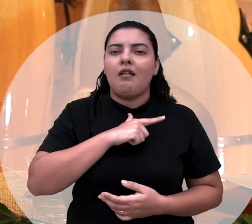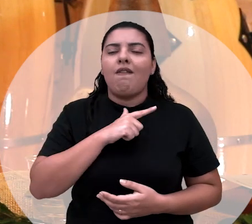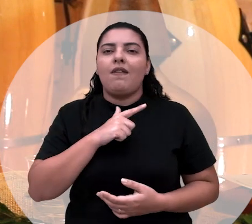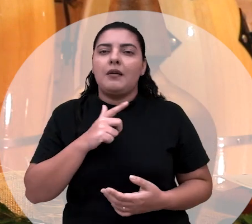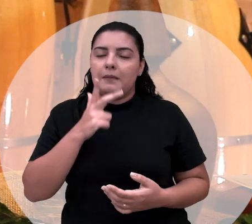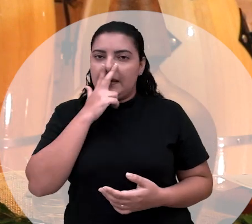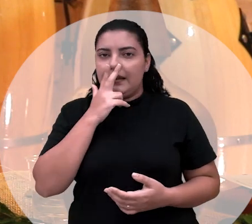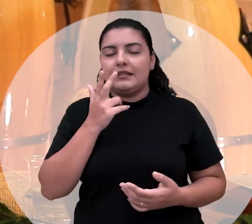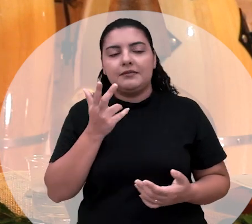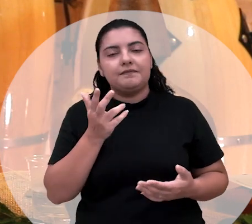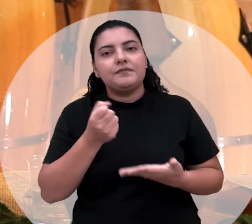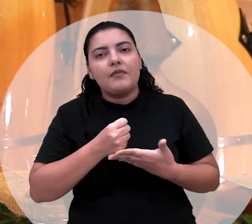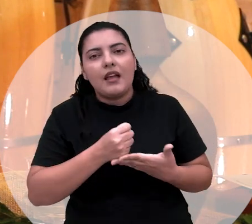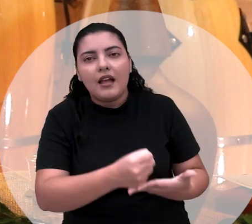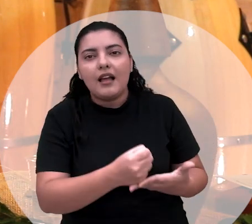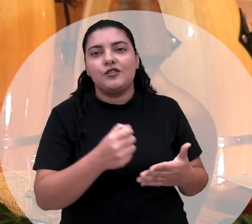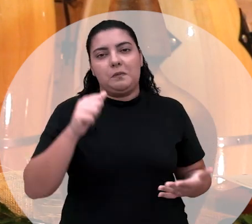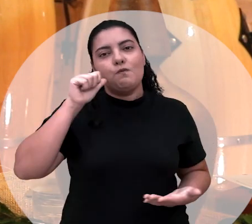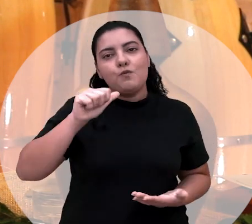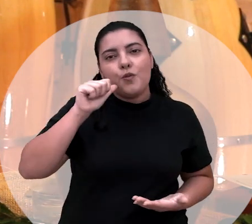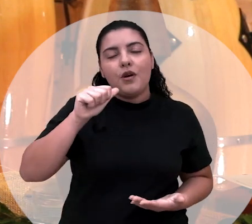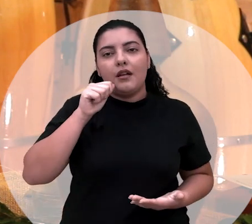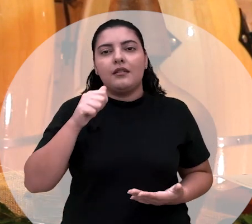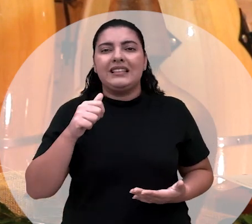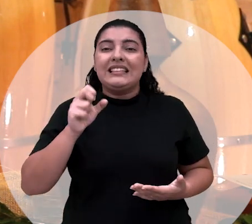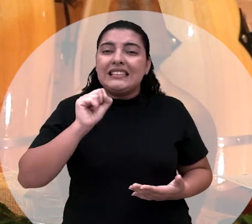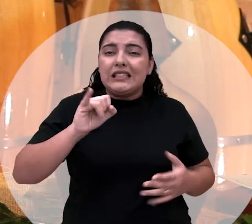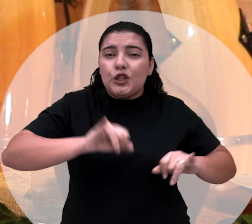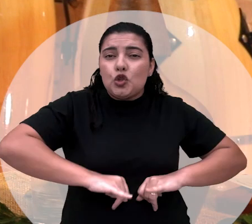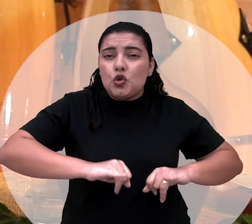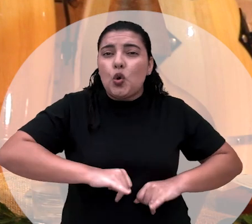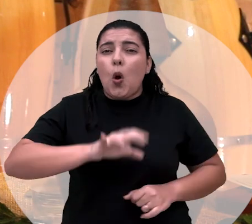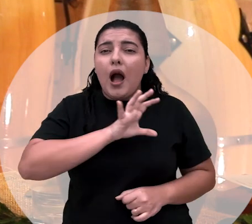aquelas senhoras, aquelas moças que estão sofrendo por amor.